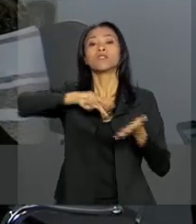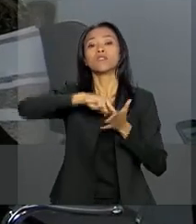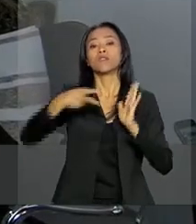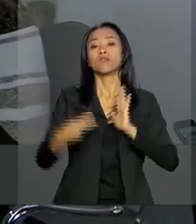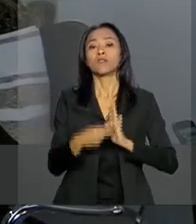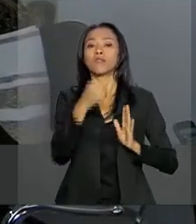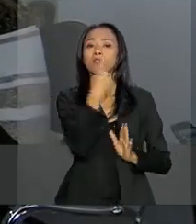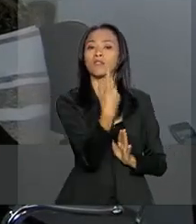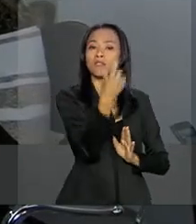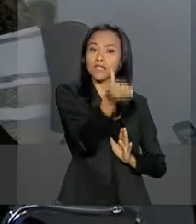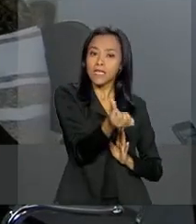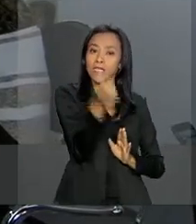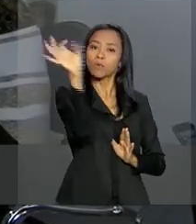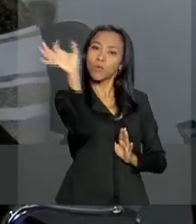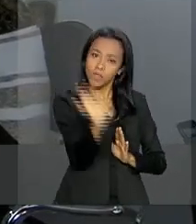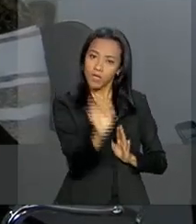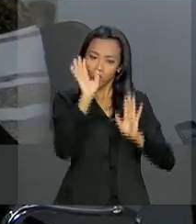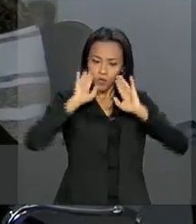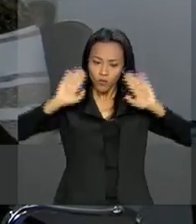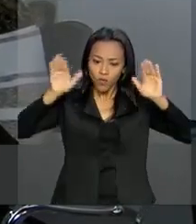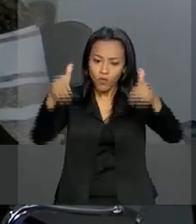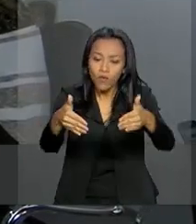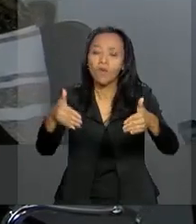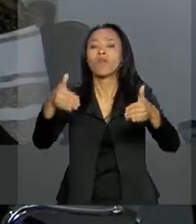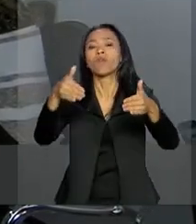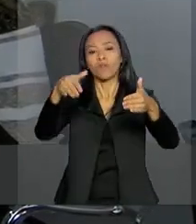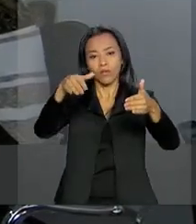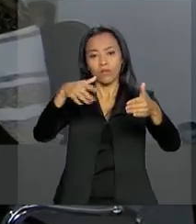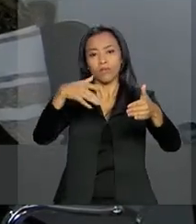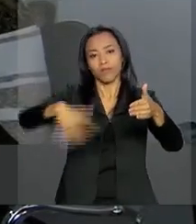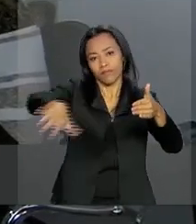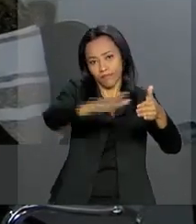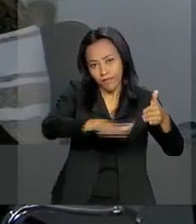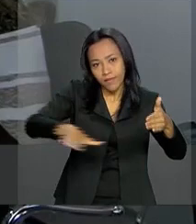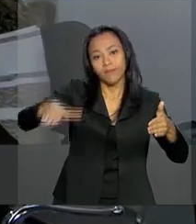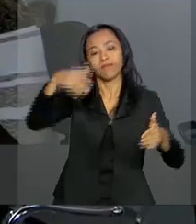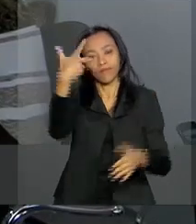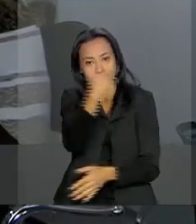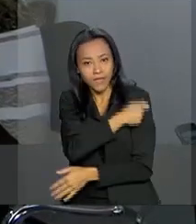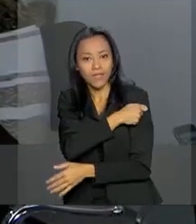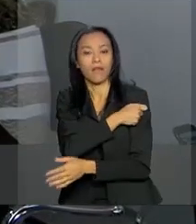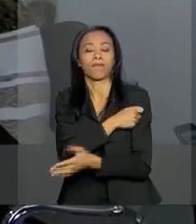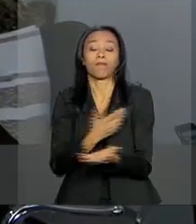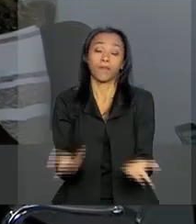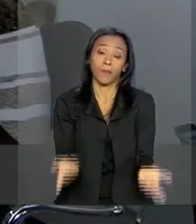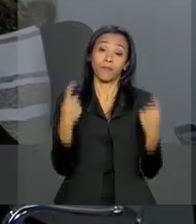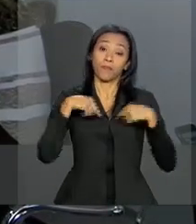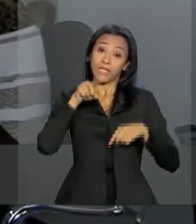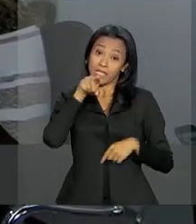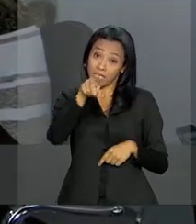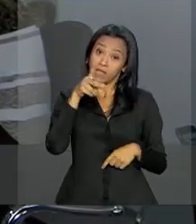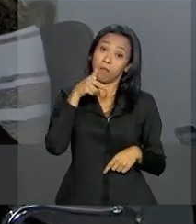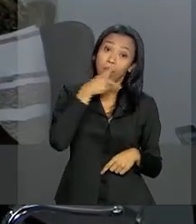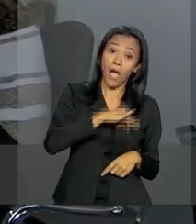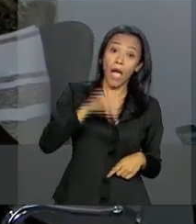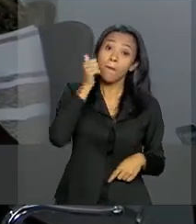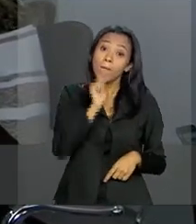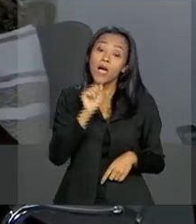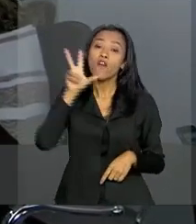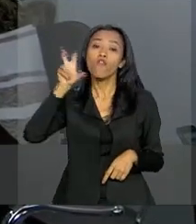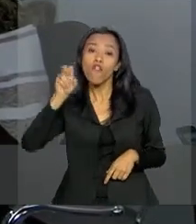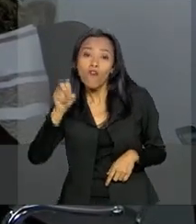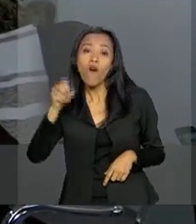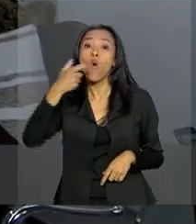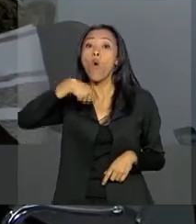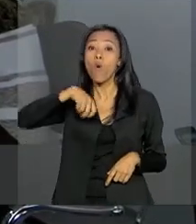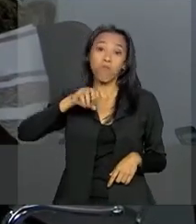16% do público-alvo de cada uma das vacinas. Reforçando, então, se você é pai, mãe, avós